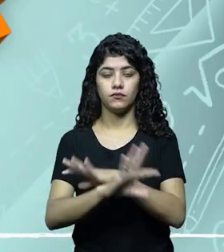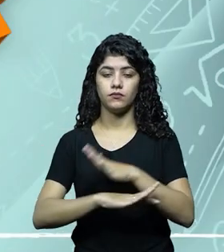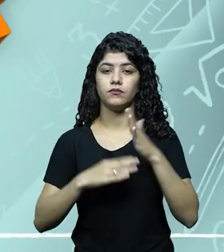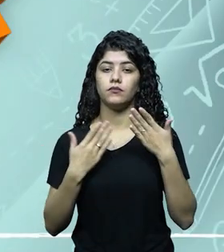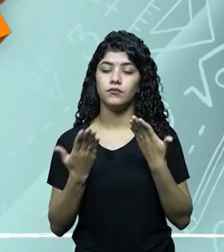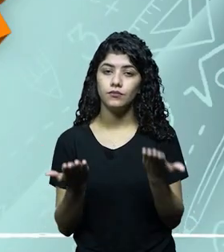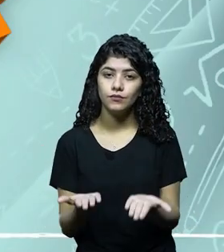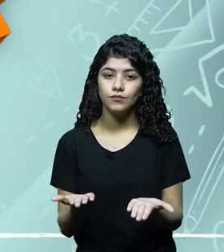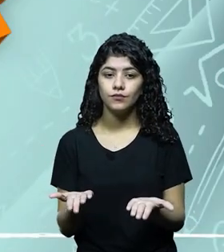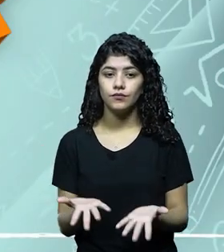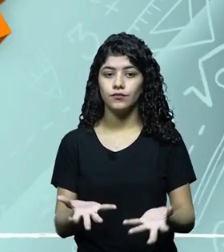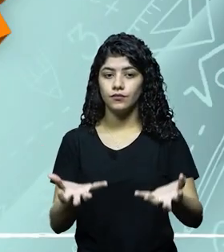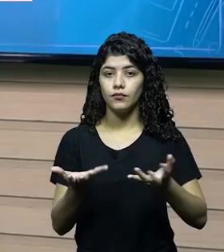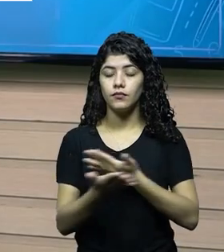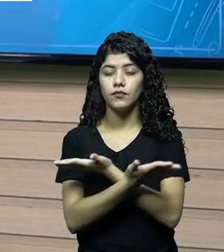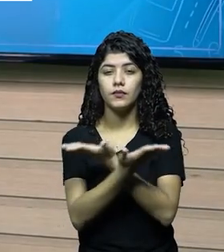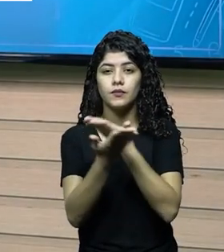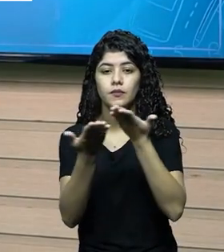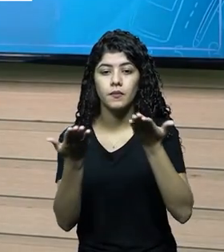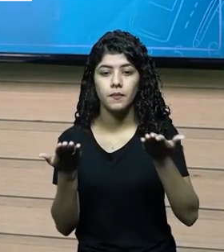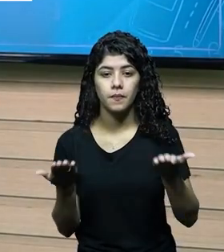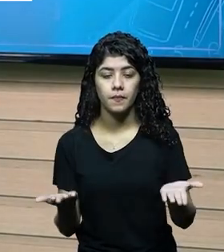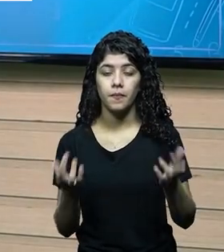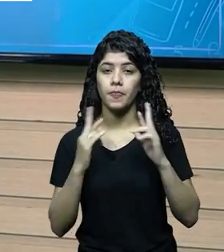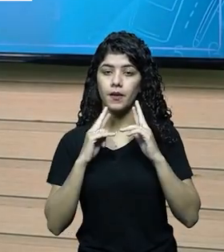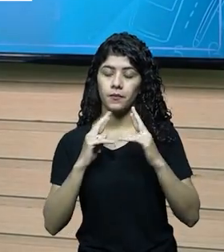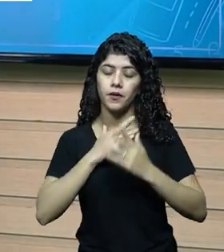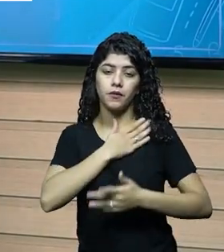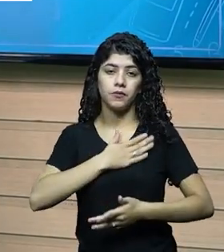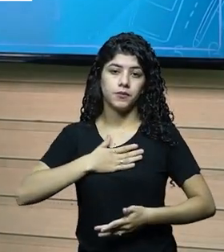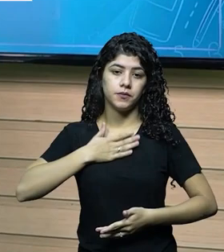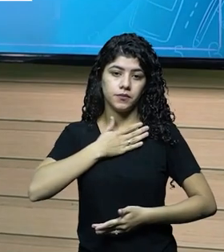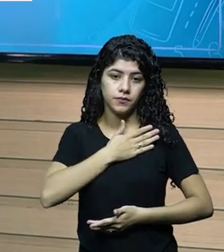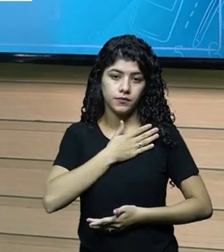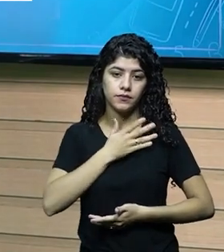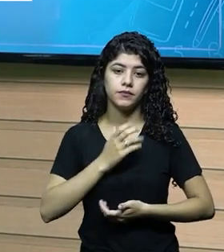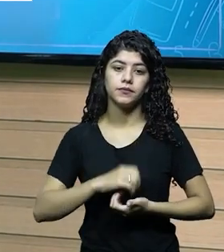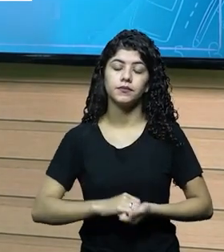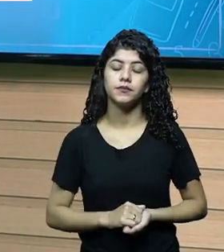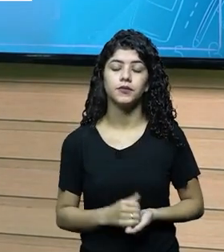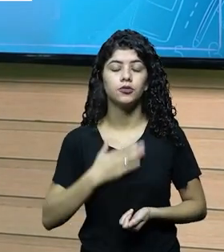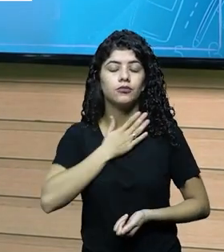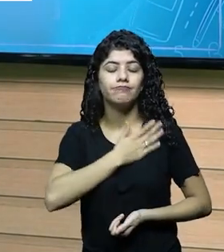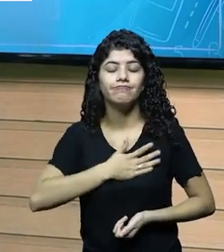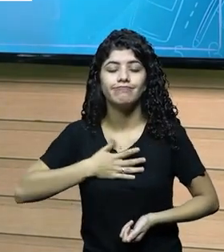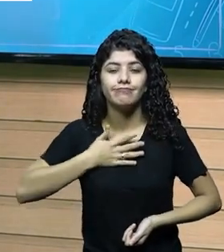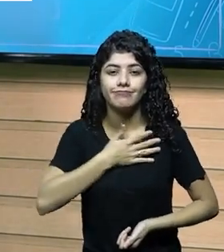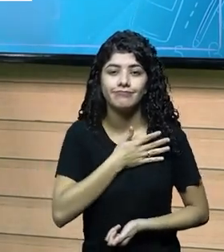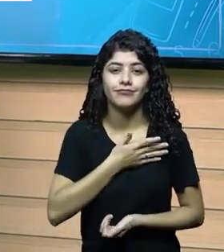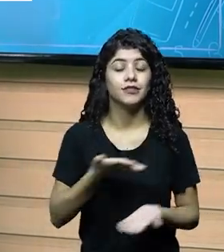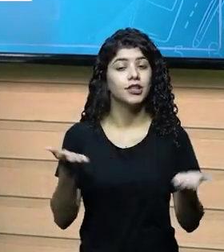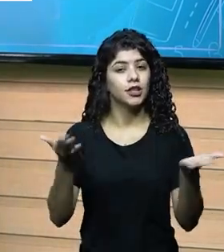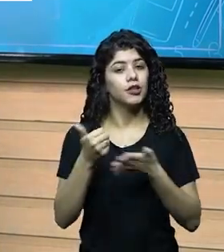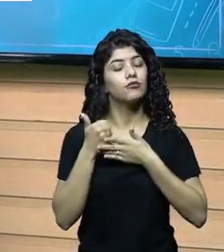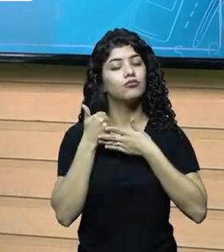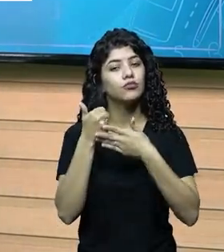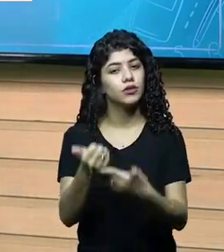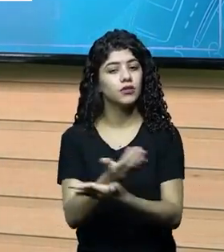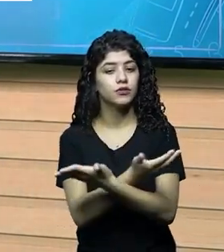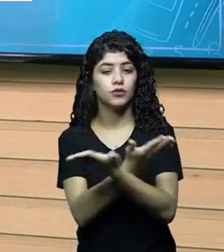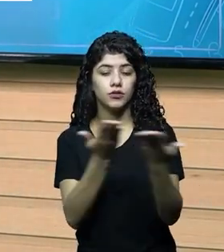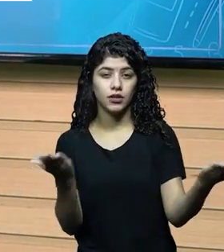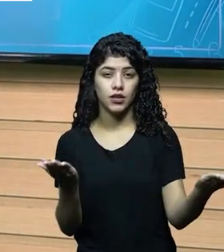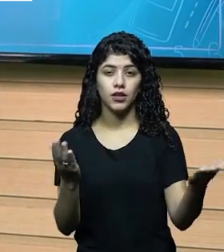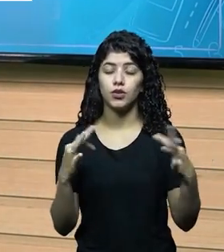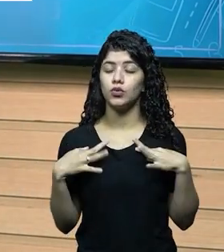essa foi a nossa aula de hoje, eu espero que vocês tenham gostado, é um prazer enorme poder